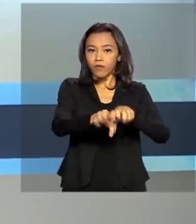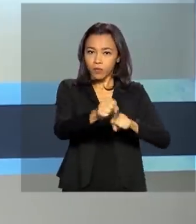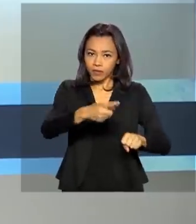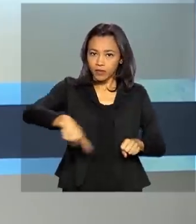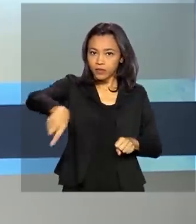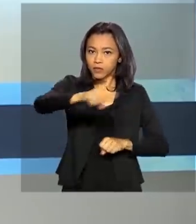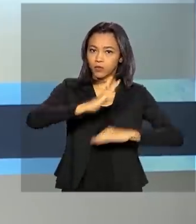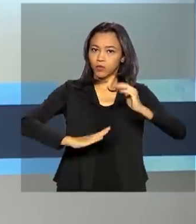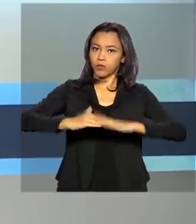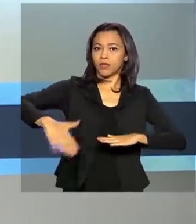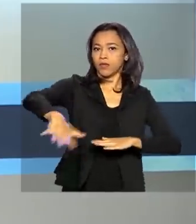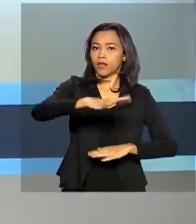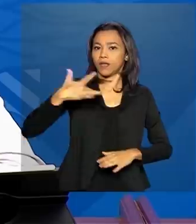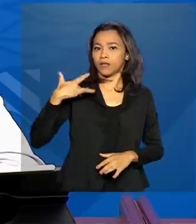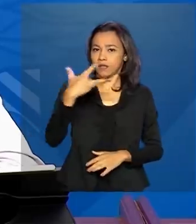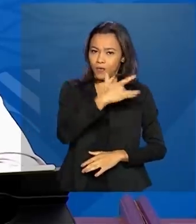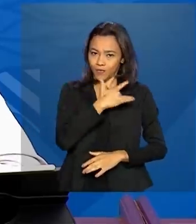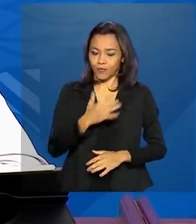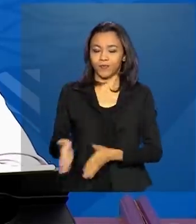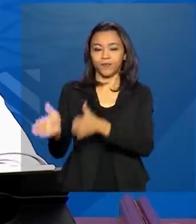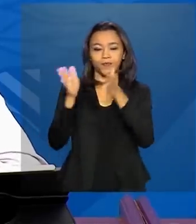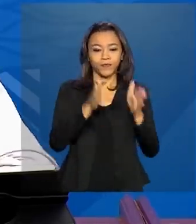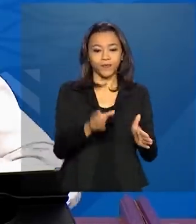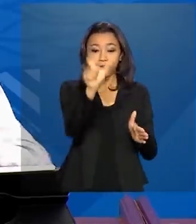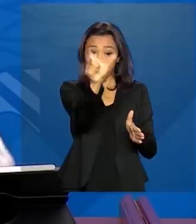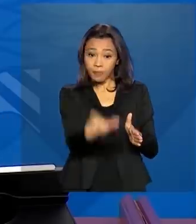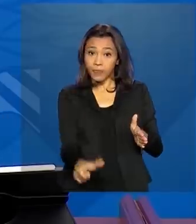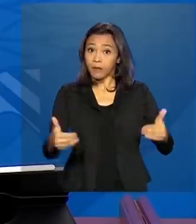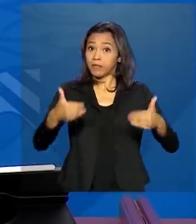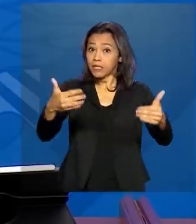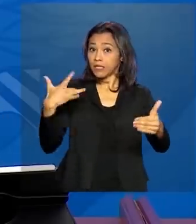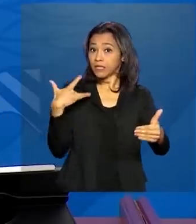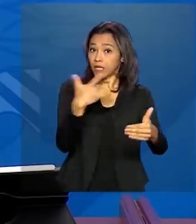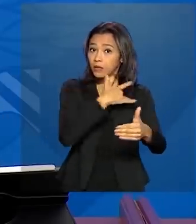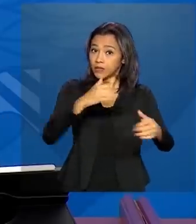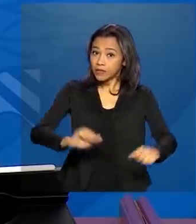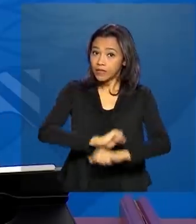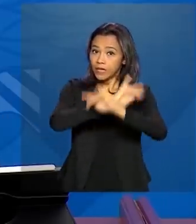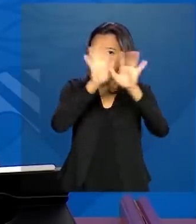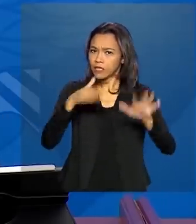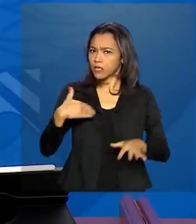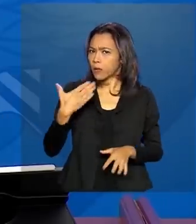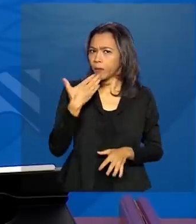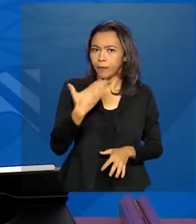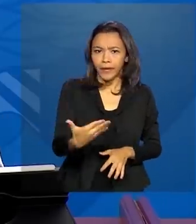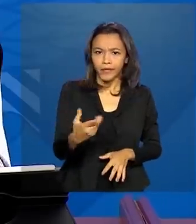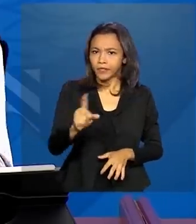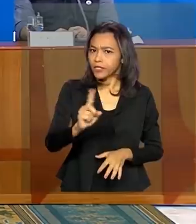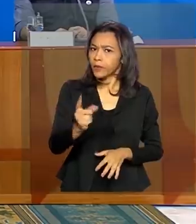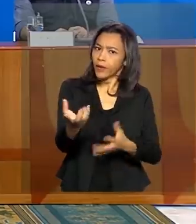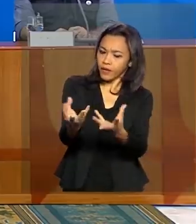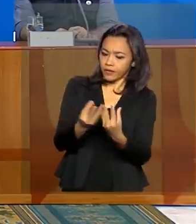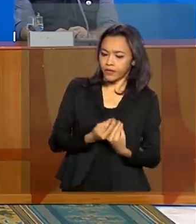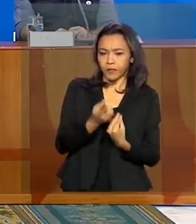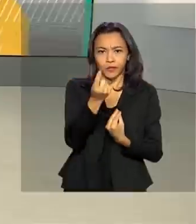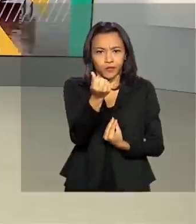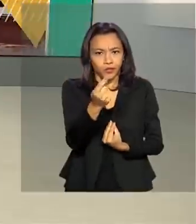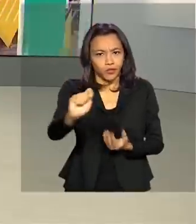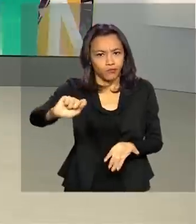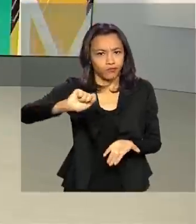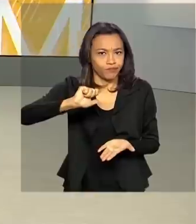saúde. E veja também, o Ministério da Saúde esclarece que não pede nem recebe doações em dinheiro.